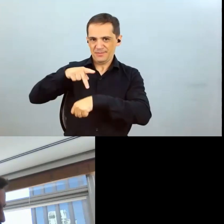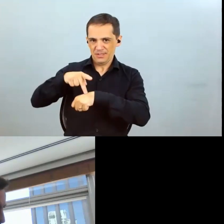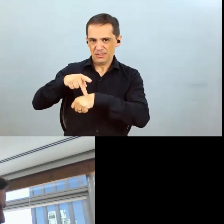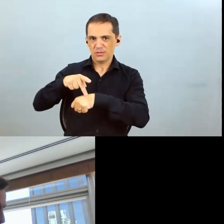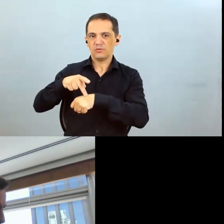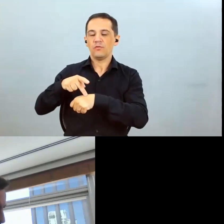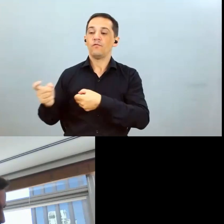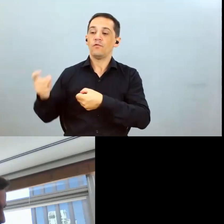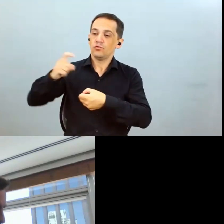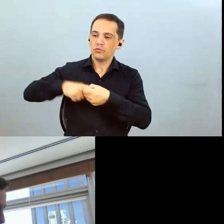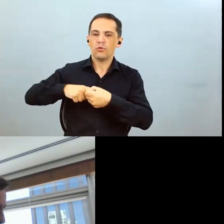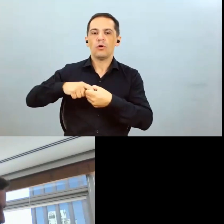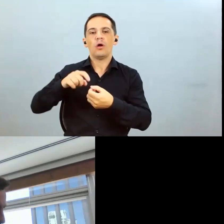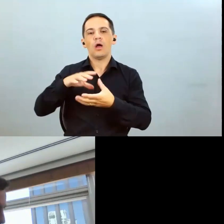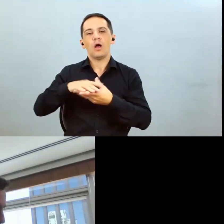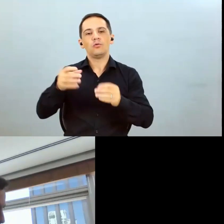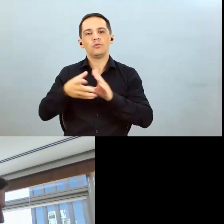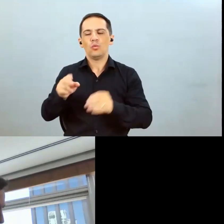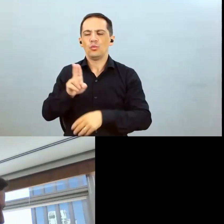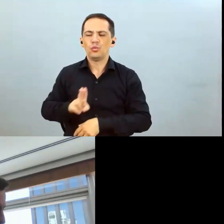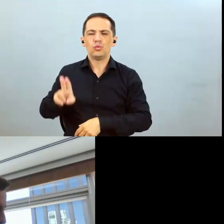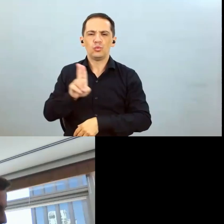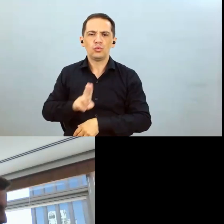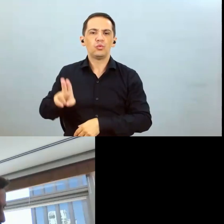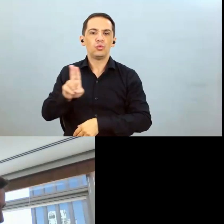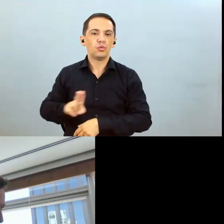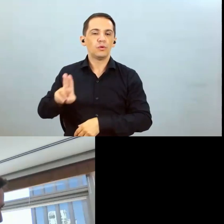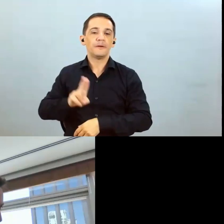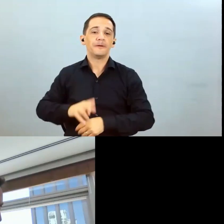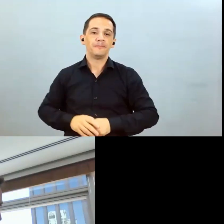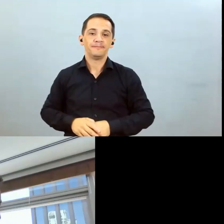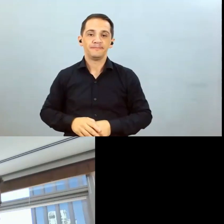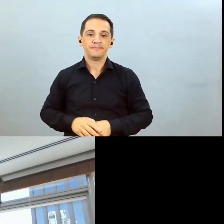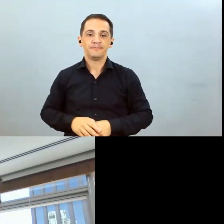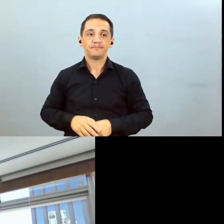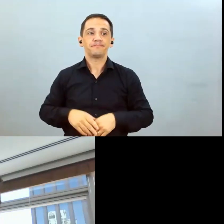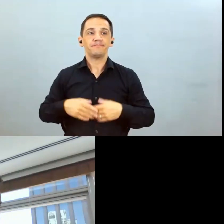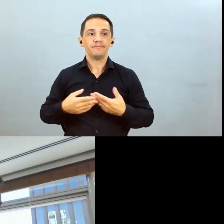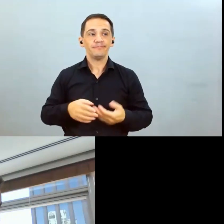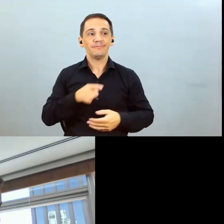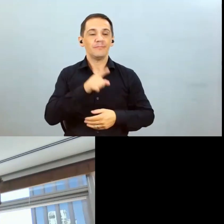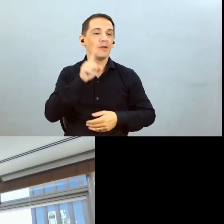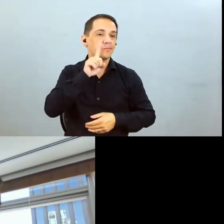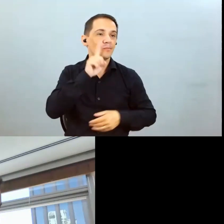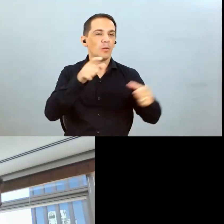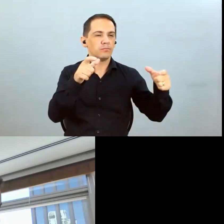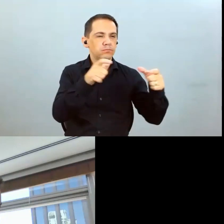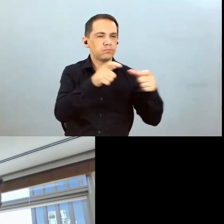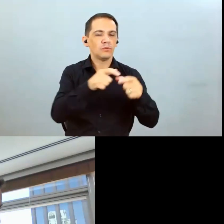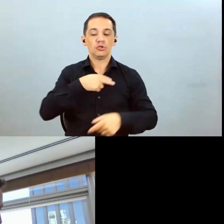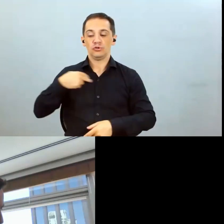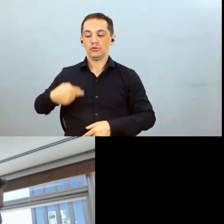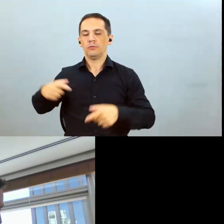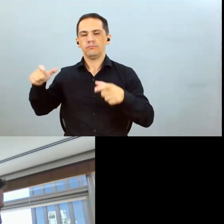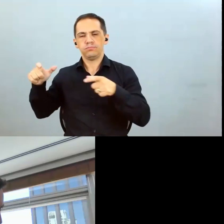algodão e concomitante com redução de produção nos Estados Unidos, redução de produção na China e então